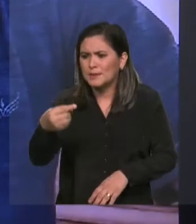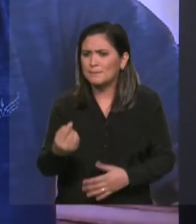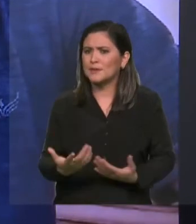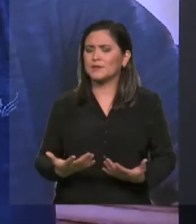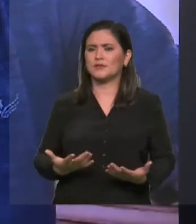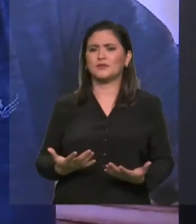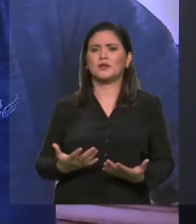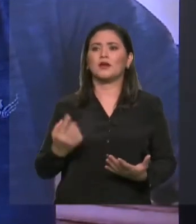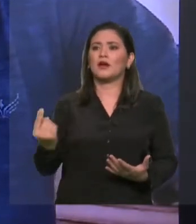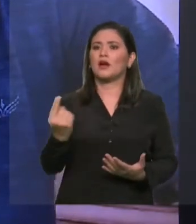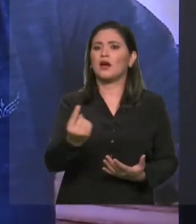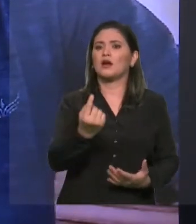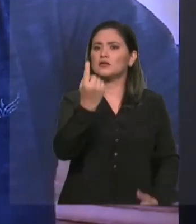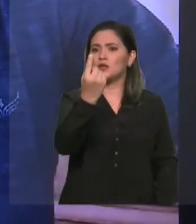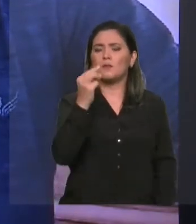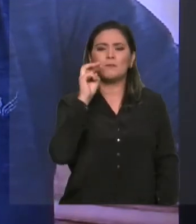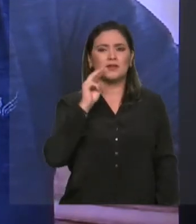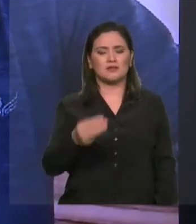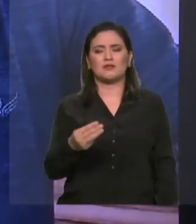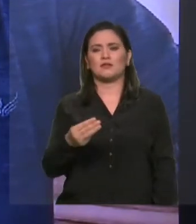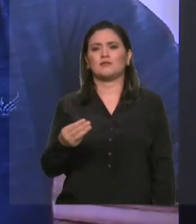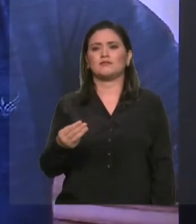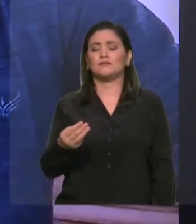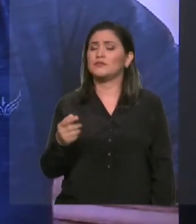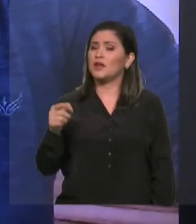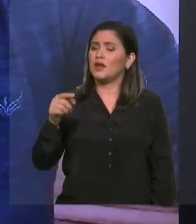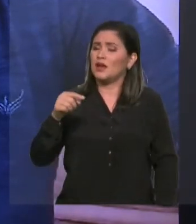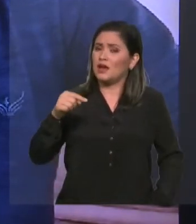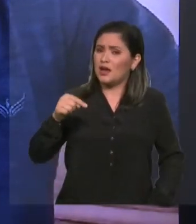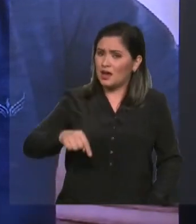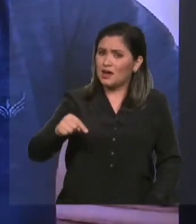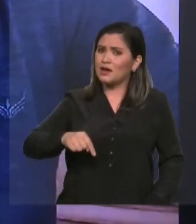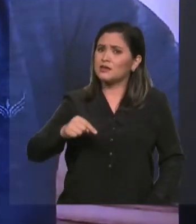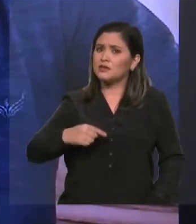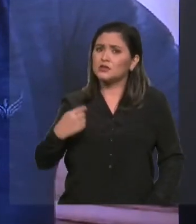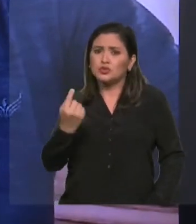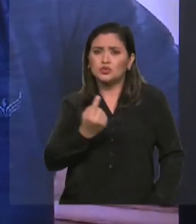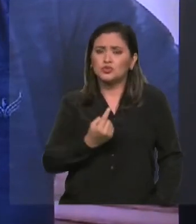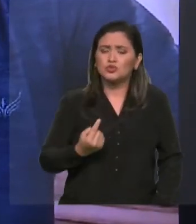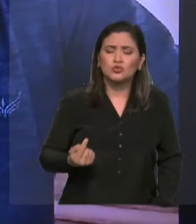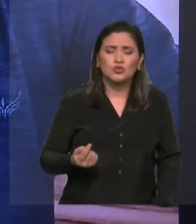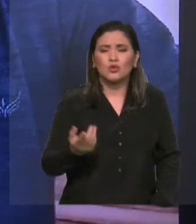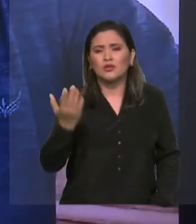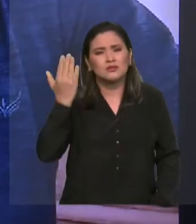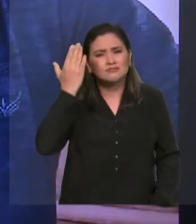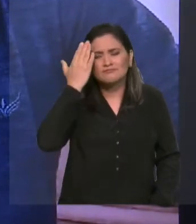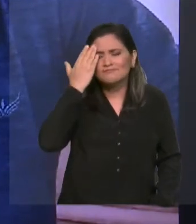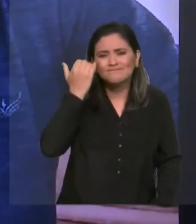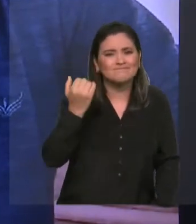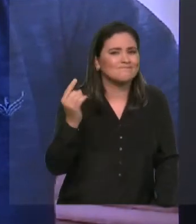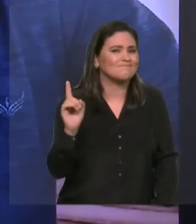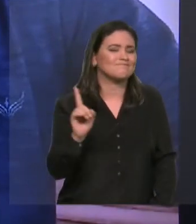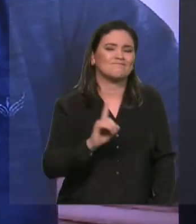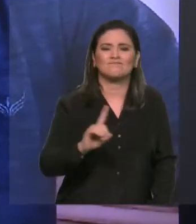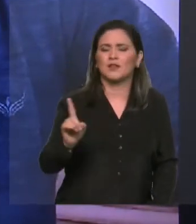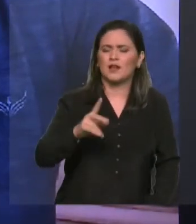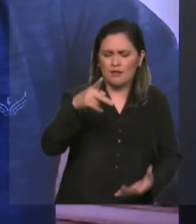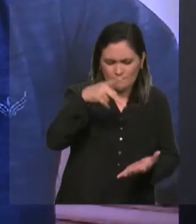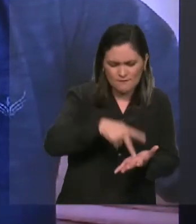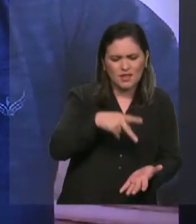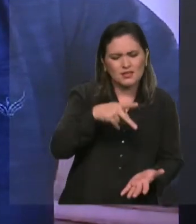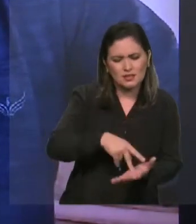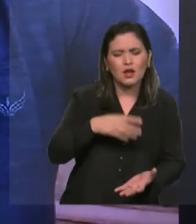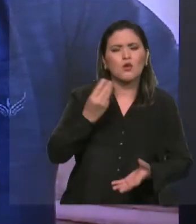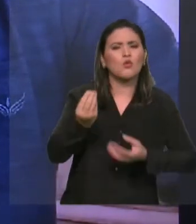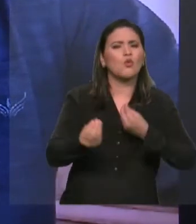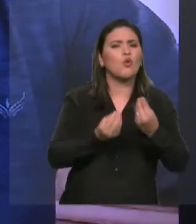pandemia no Brasil, ao ponto de que alguns especialistas, alguns estudiosos desses